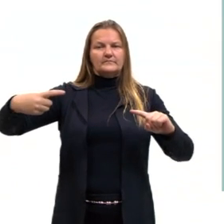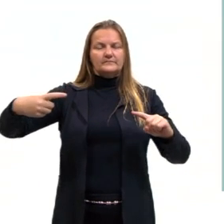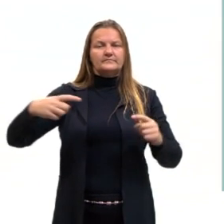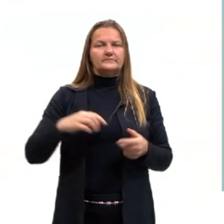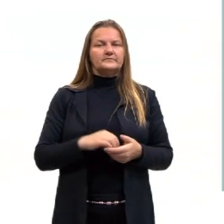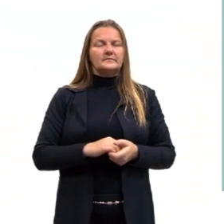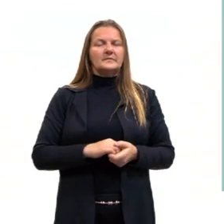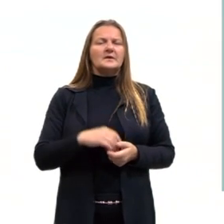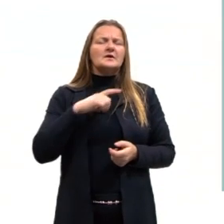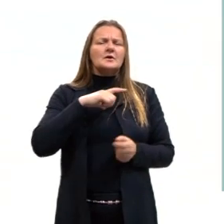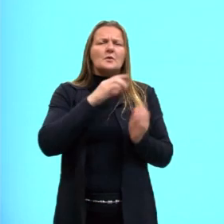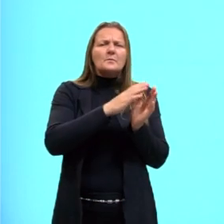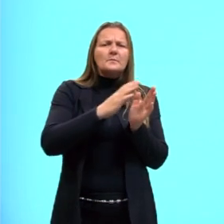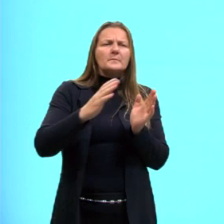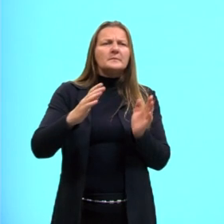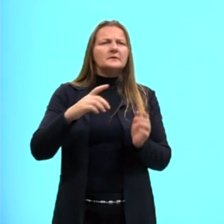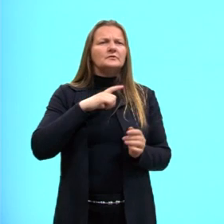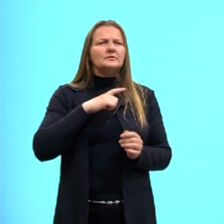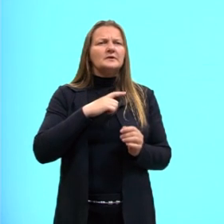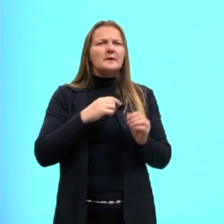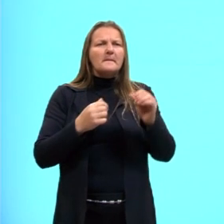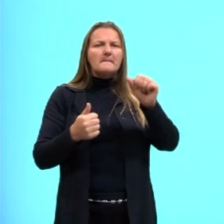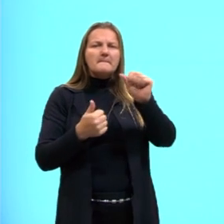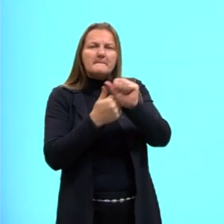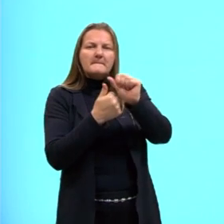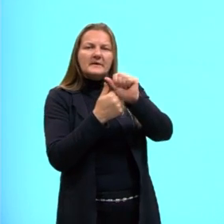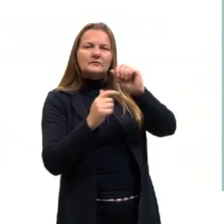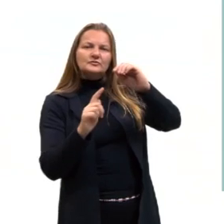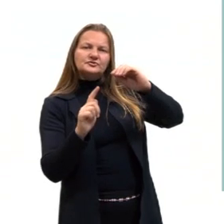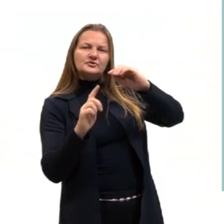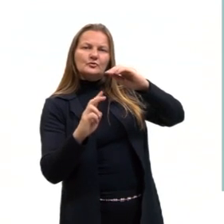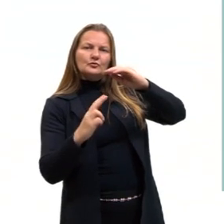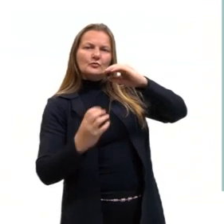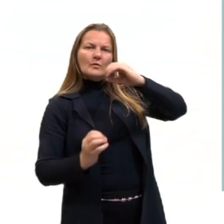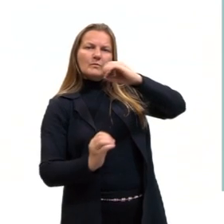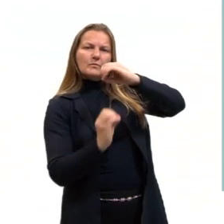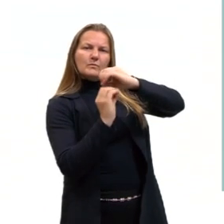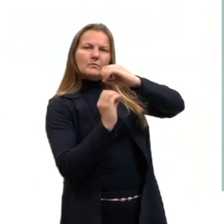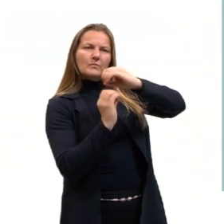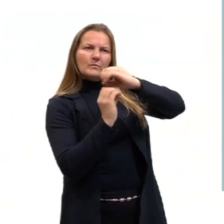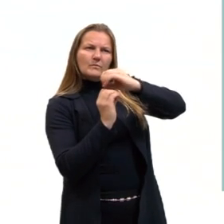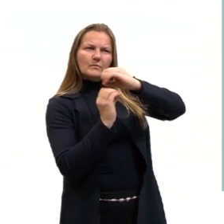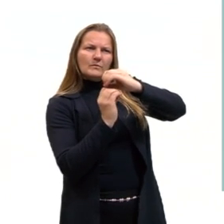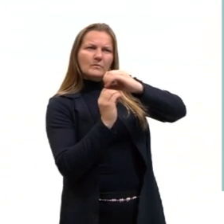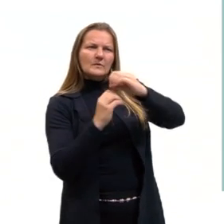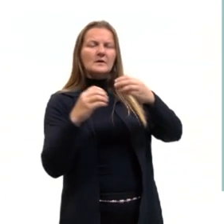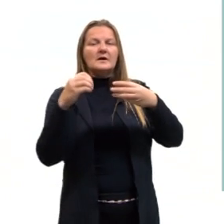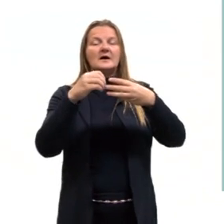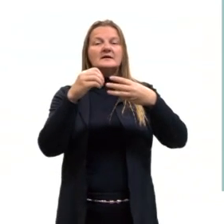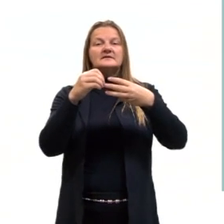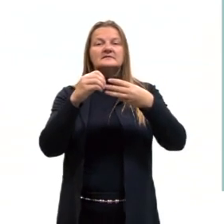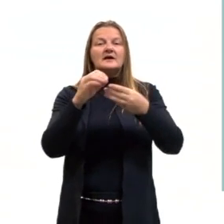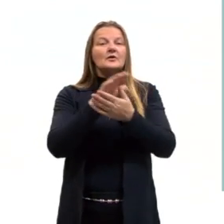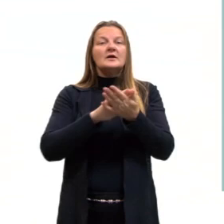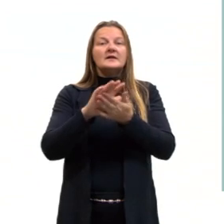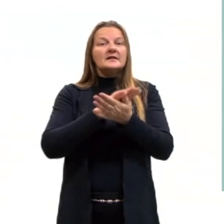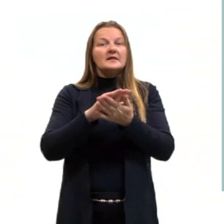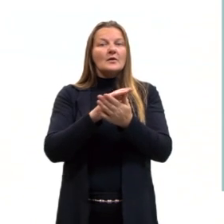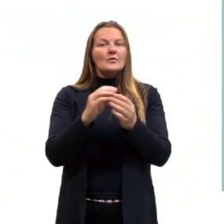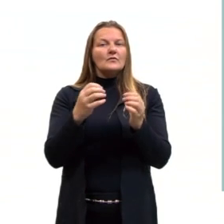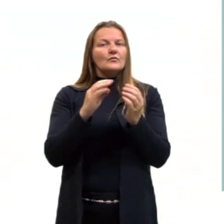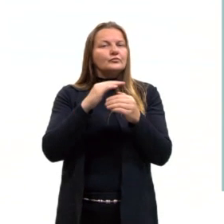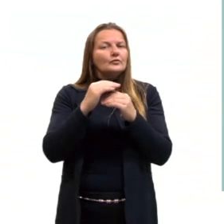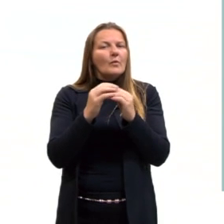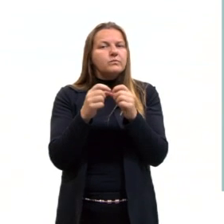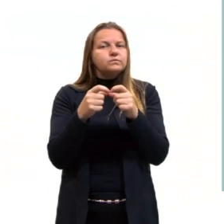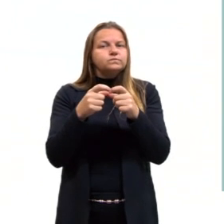Nesse período aqui, que está pertinho do G1, que é a fase G0, é quando a célula não entra em divisão celular. Ela